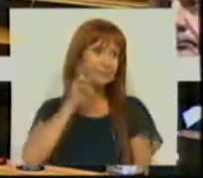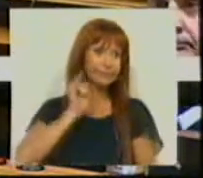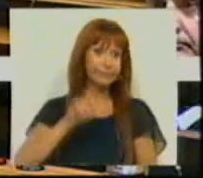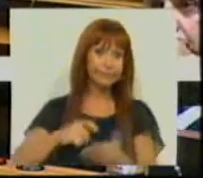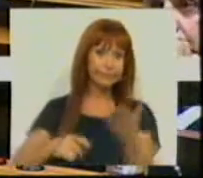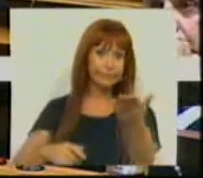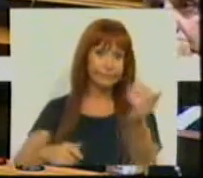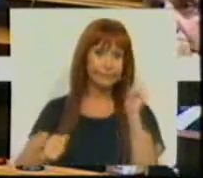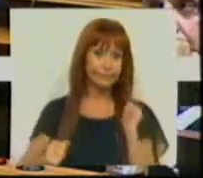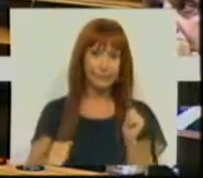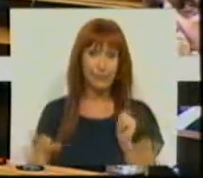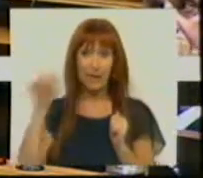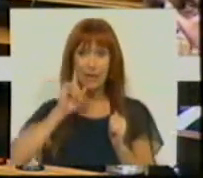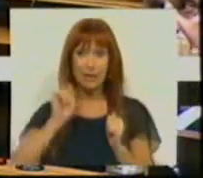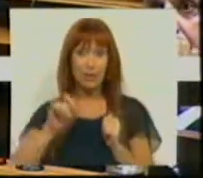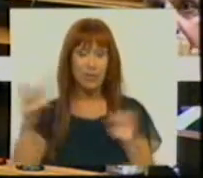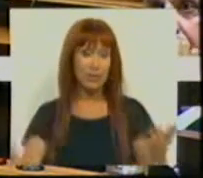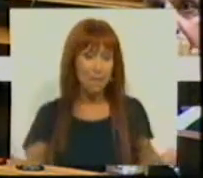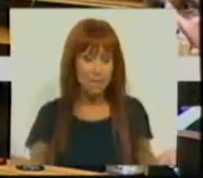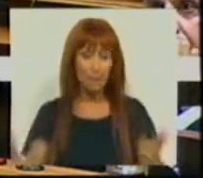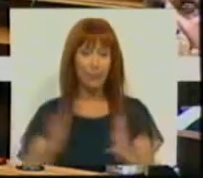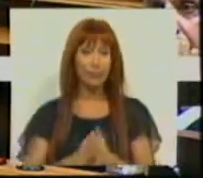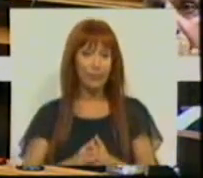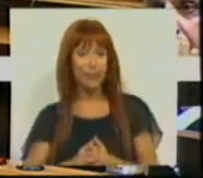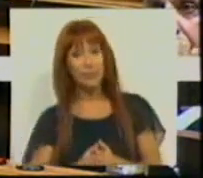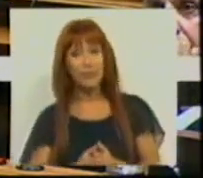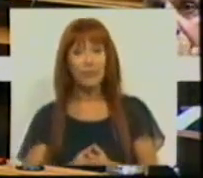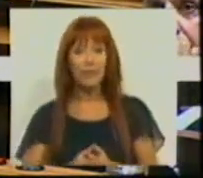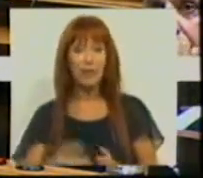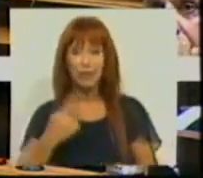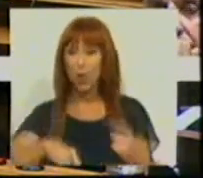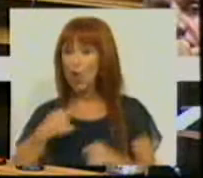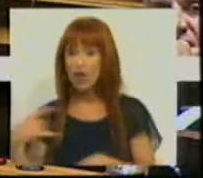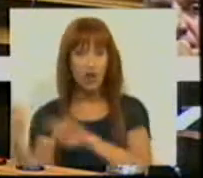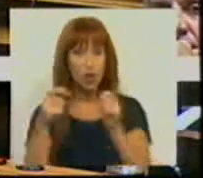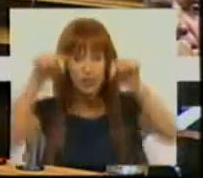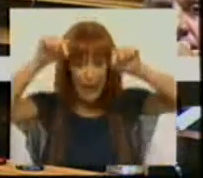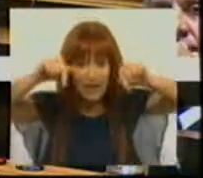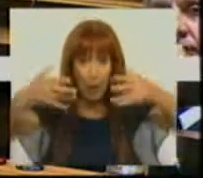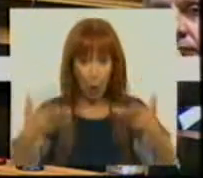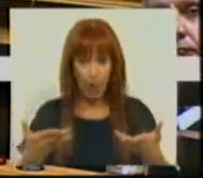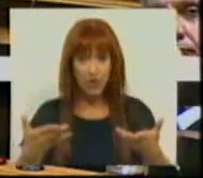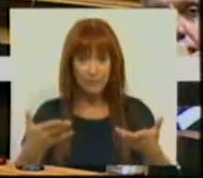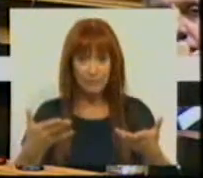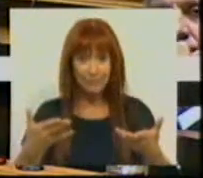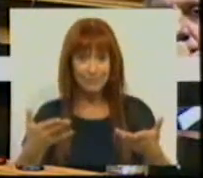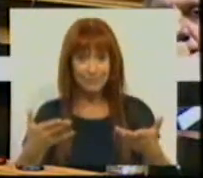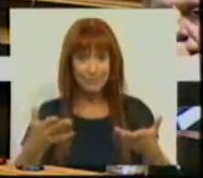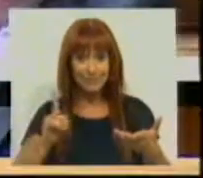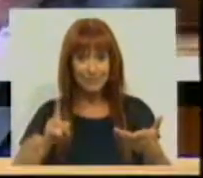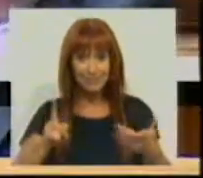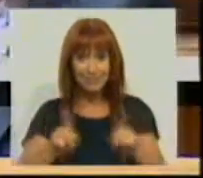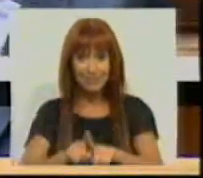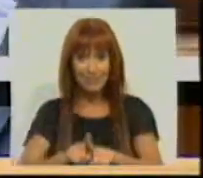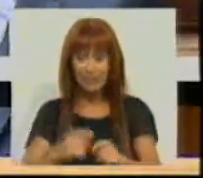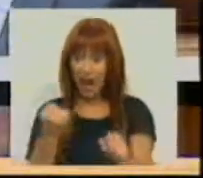Presidente, o que nós estamos a discutir aqui hoje é a